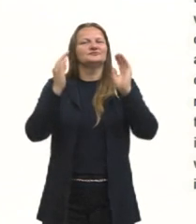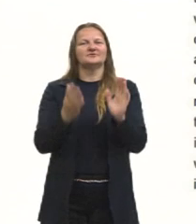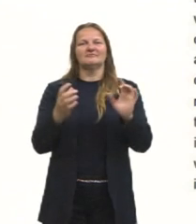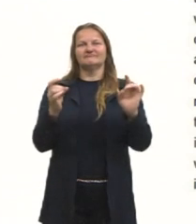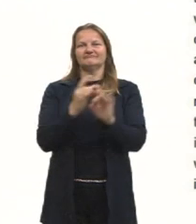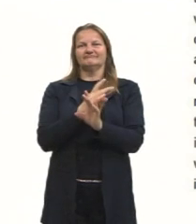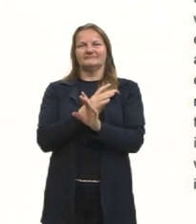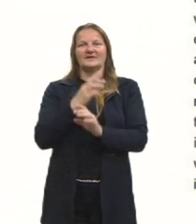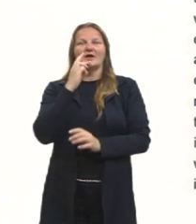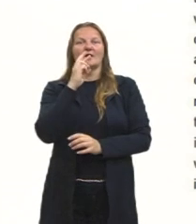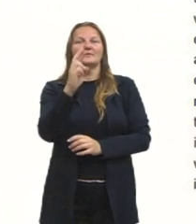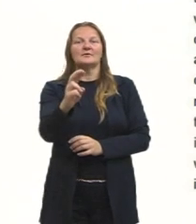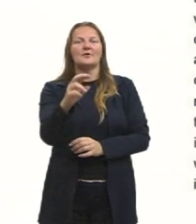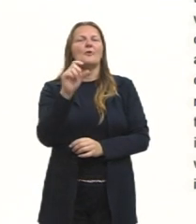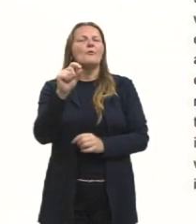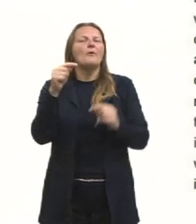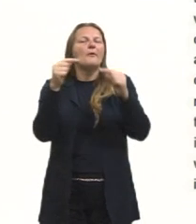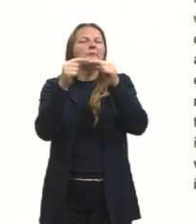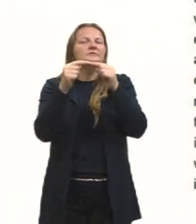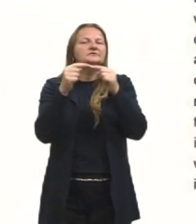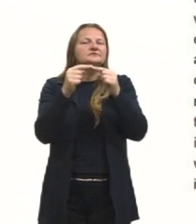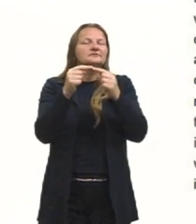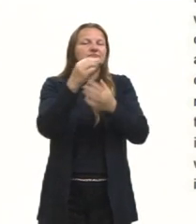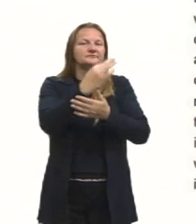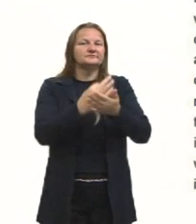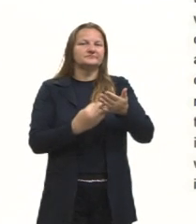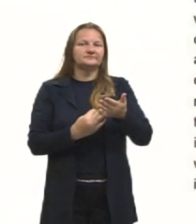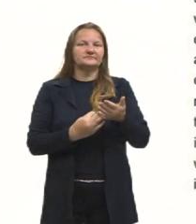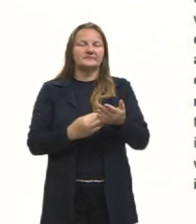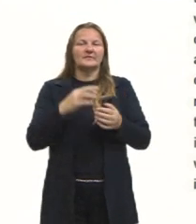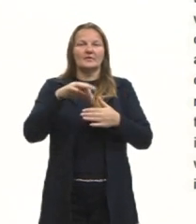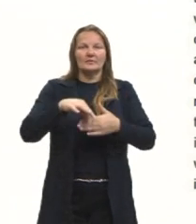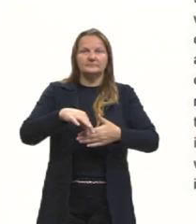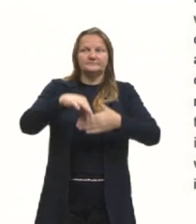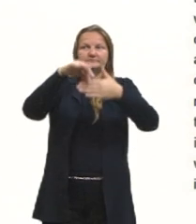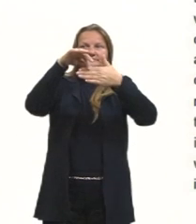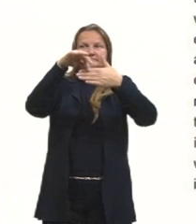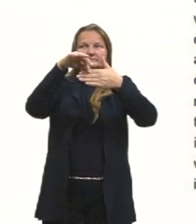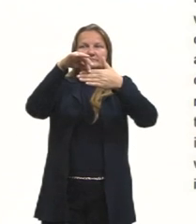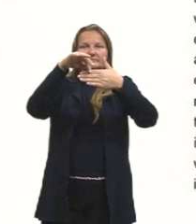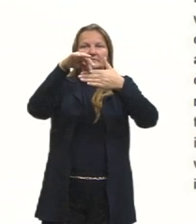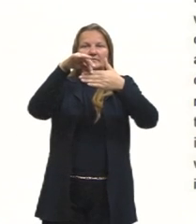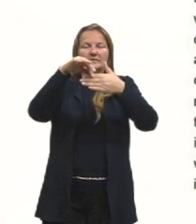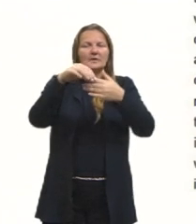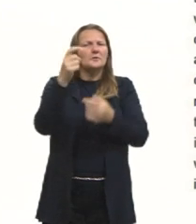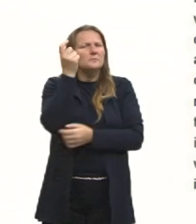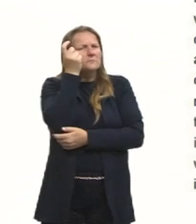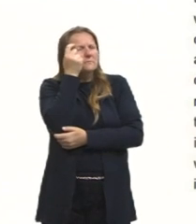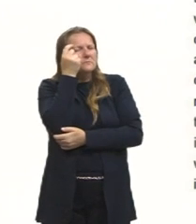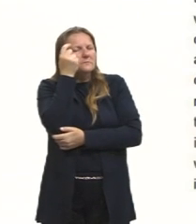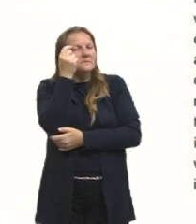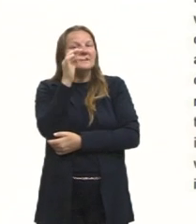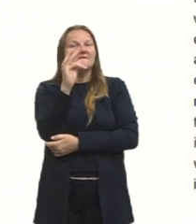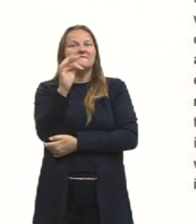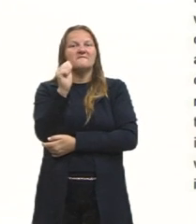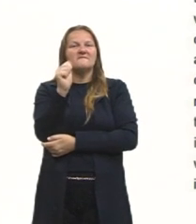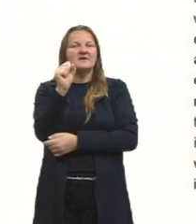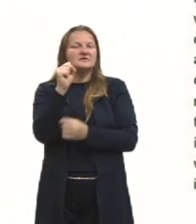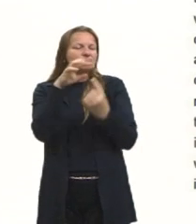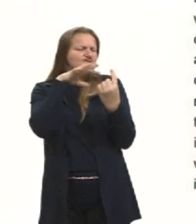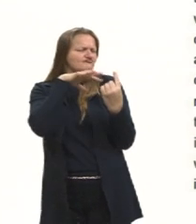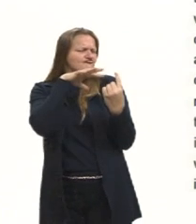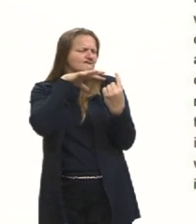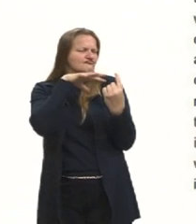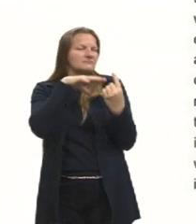já trago a resposta. Qual é o objetivo do texto? É ressaltar a necessidade de reflexão dos fãs. Nós, como eu disse